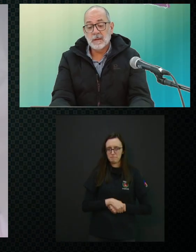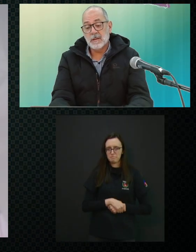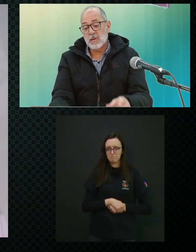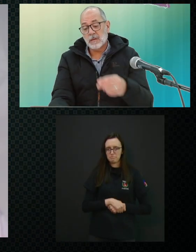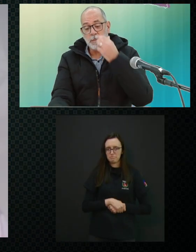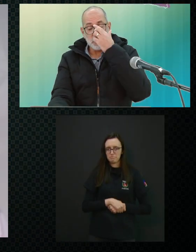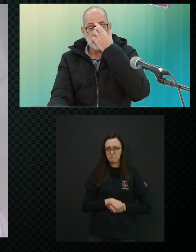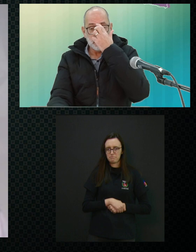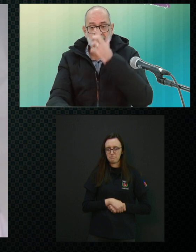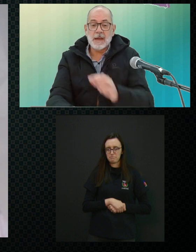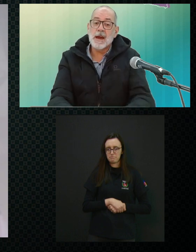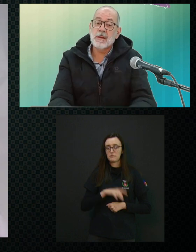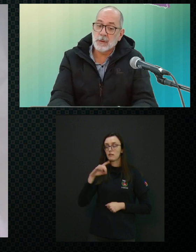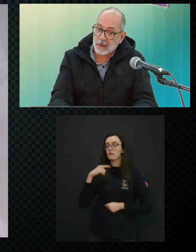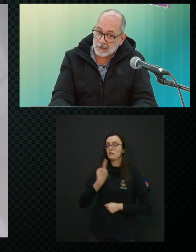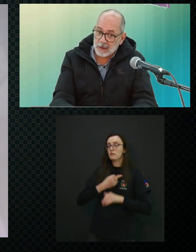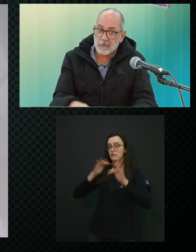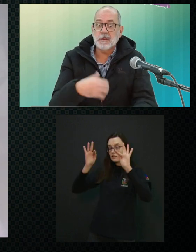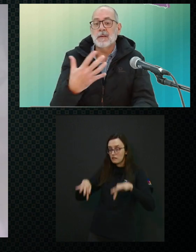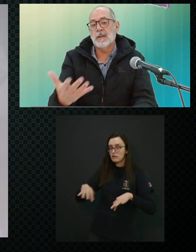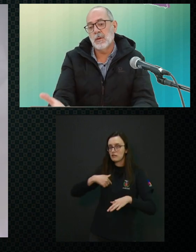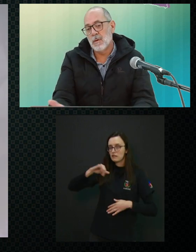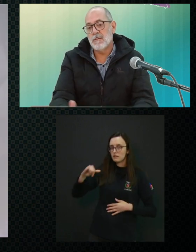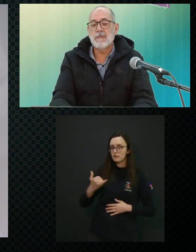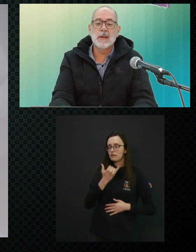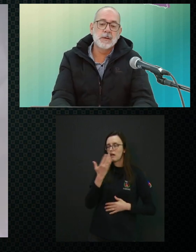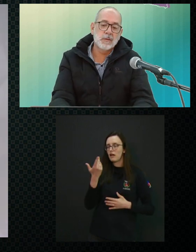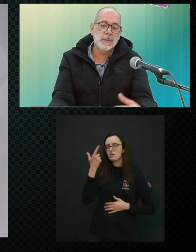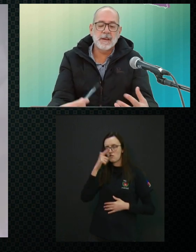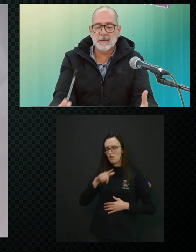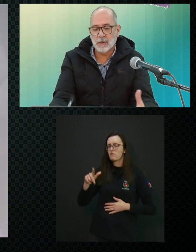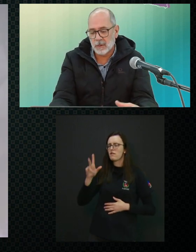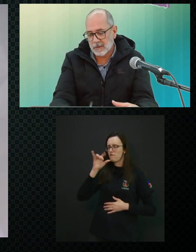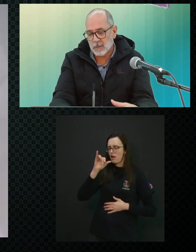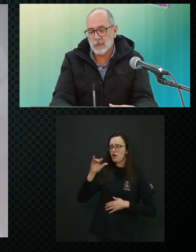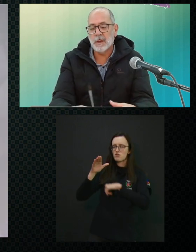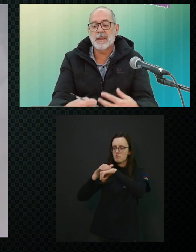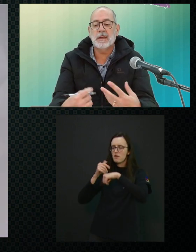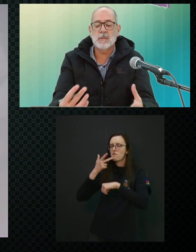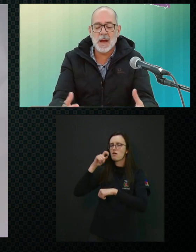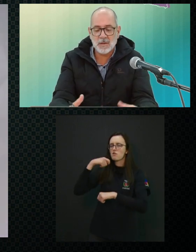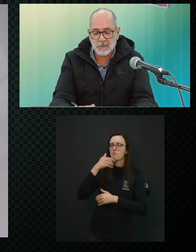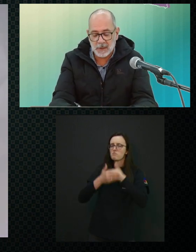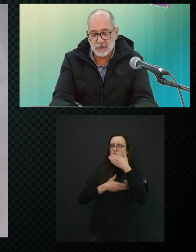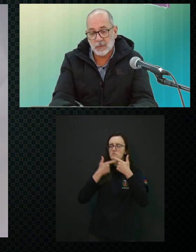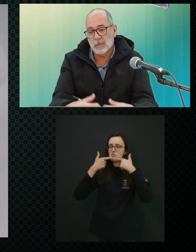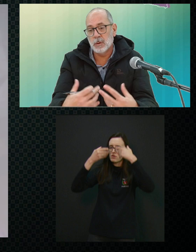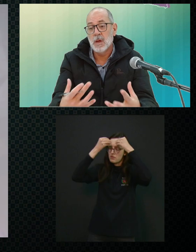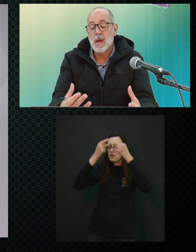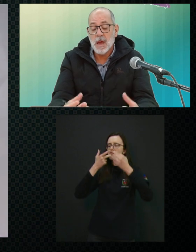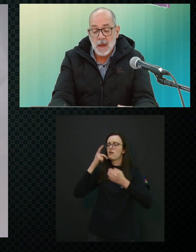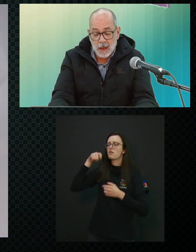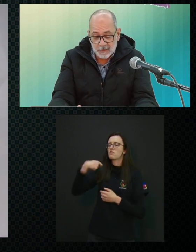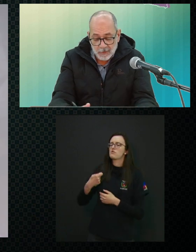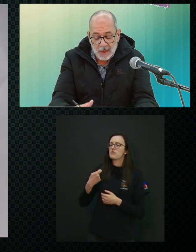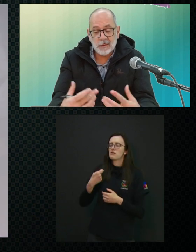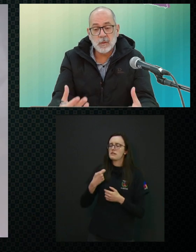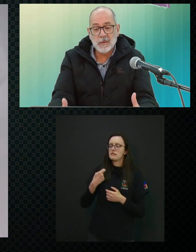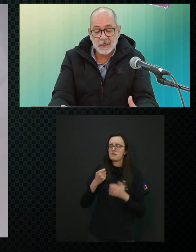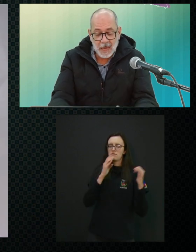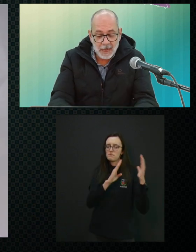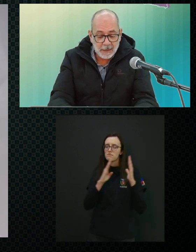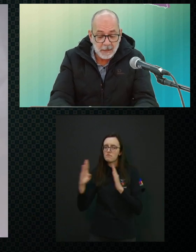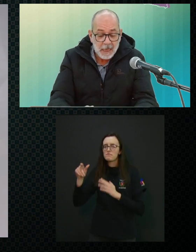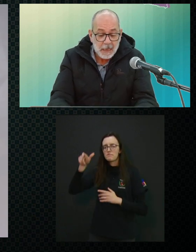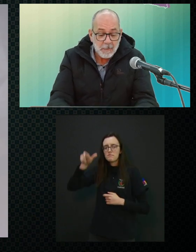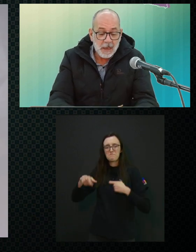assim, Cintia, só para a gente encerrar que eu vou trazer vocês de novo falando sobre a questão do desenvolvimento da linguagem, falando sobre as fases